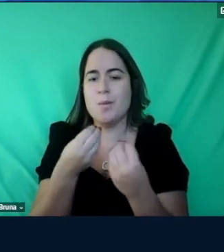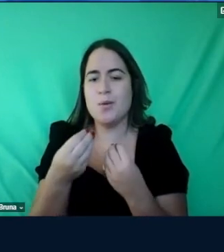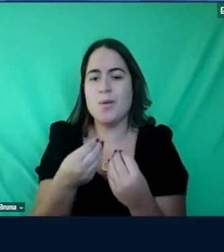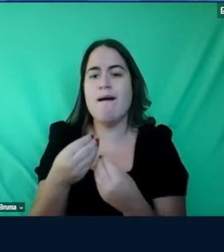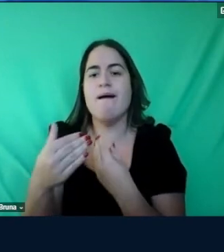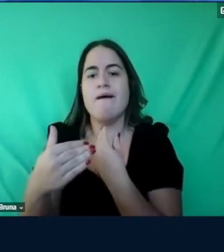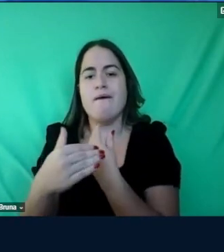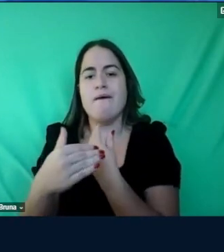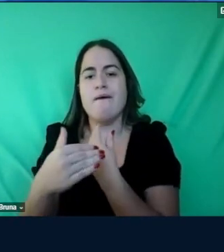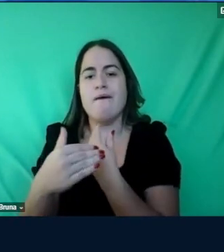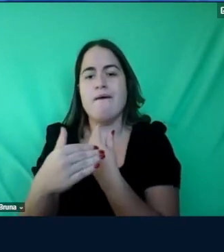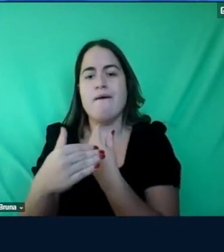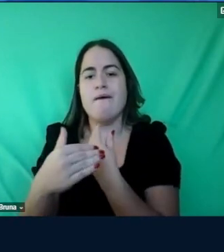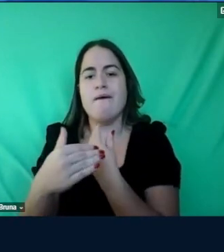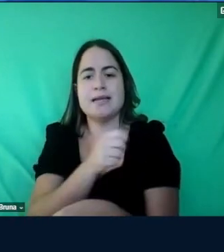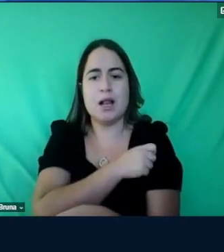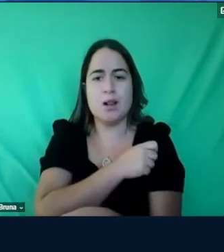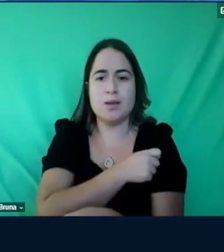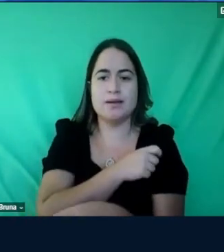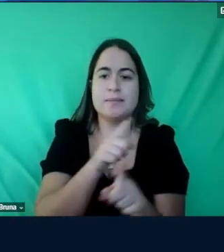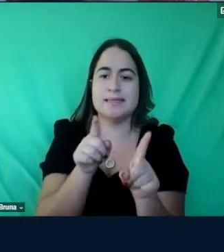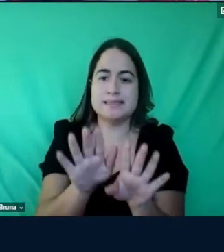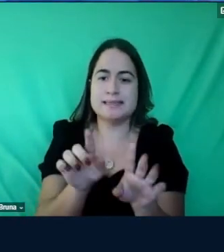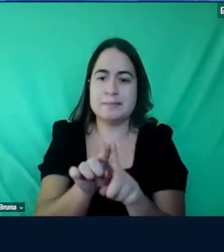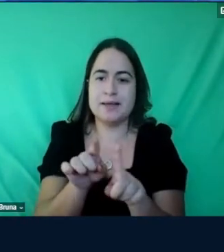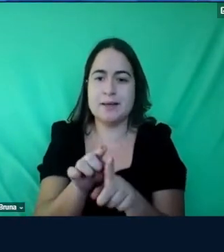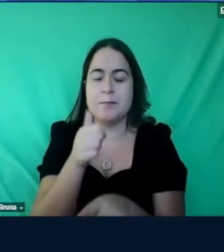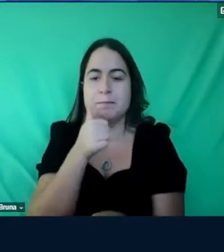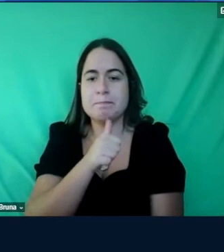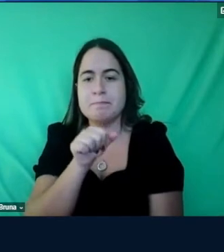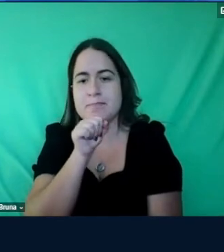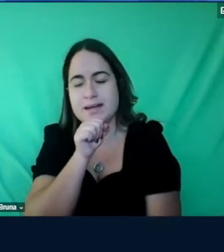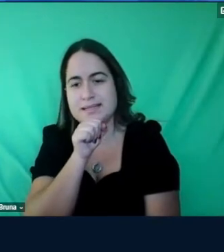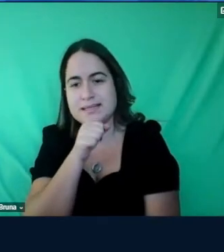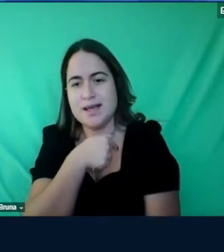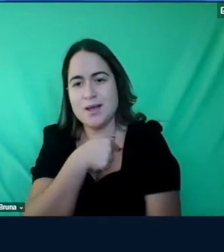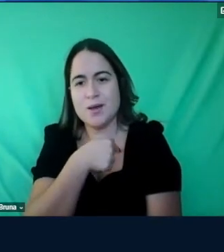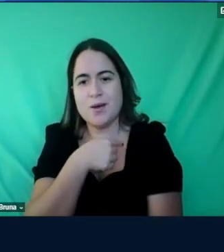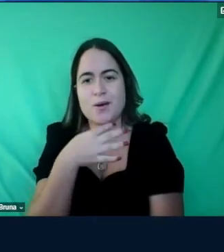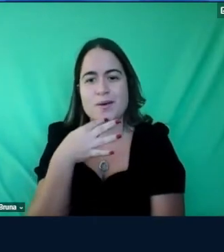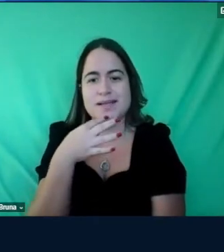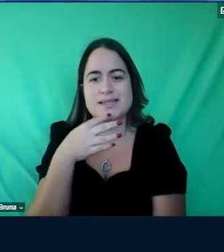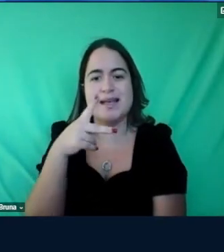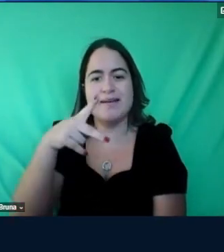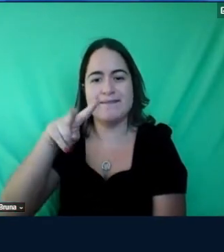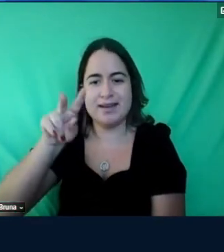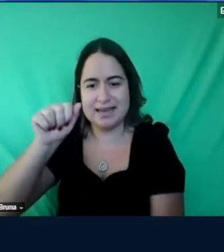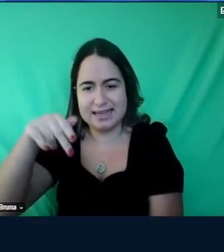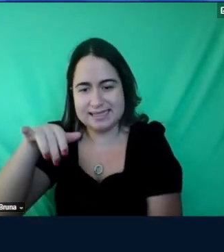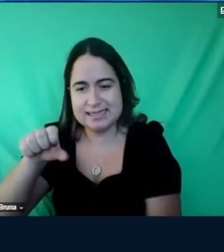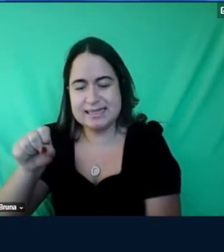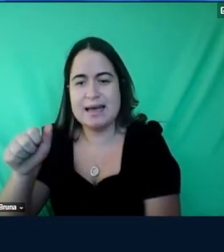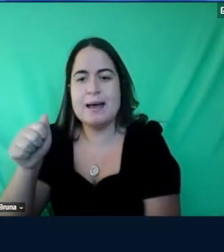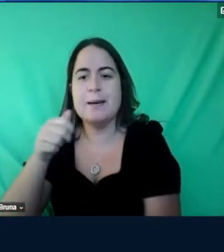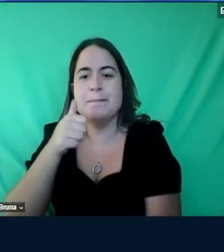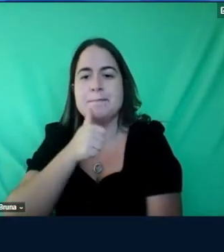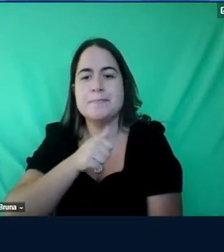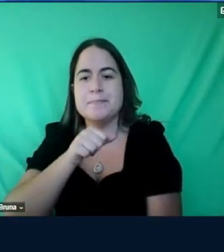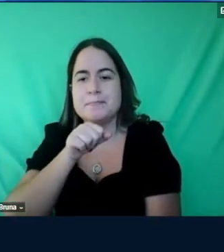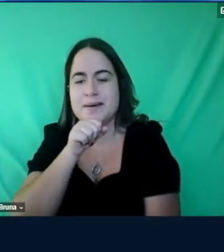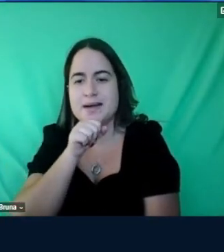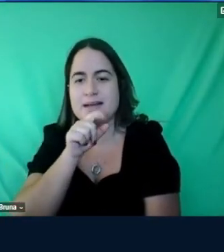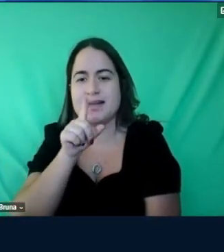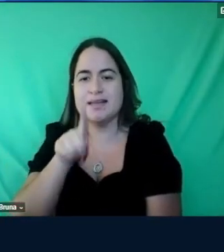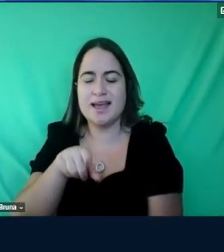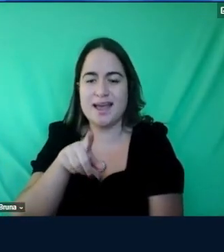mestrando mas também como mães e eu conheci a Vanessa mãe que é tão linda e competente quanto